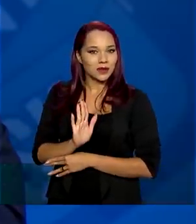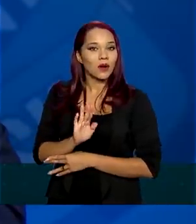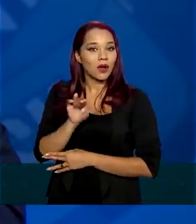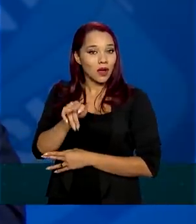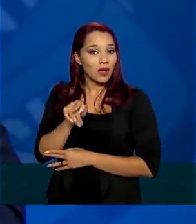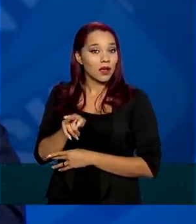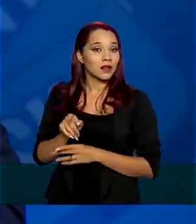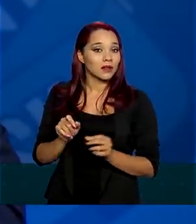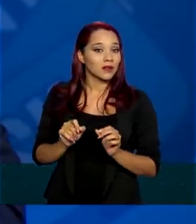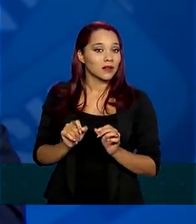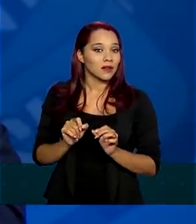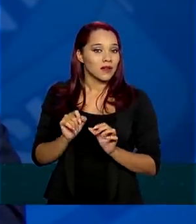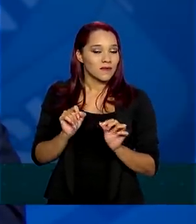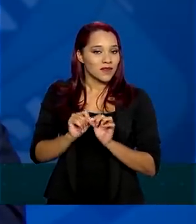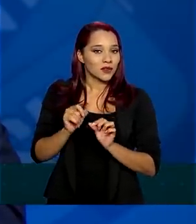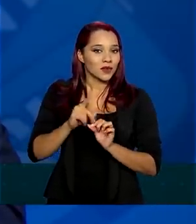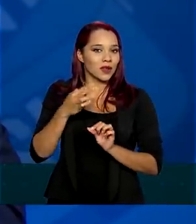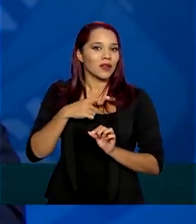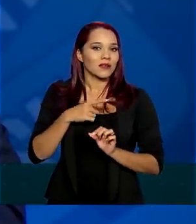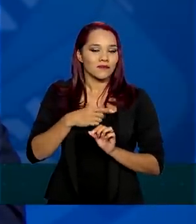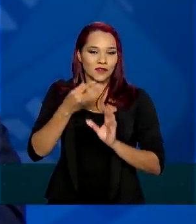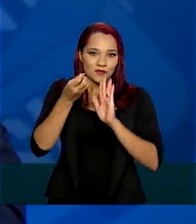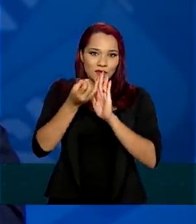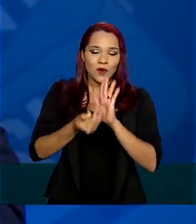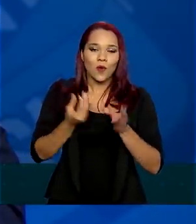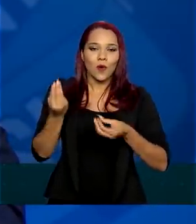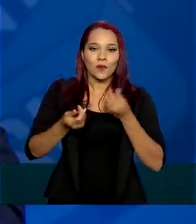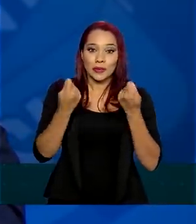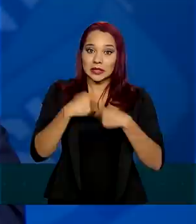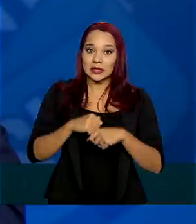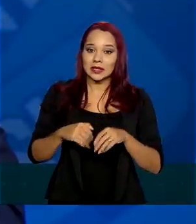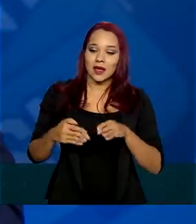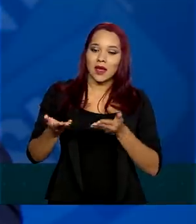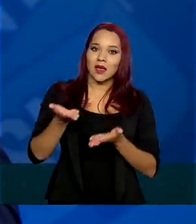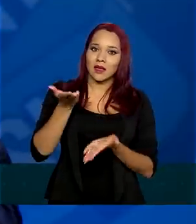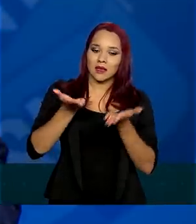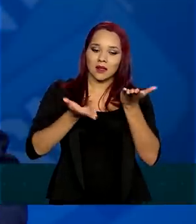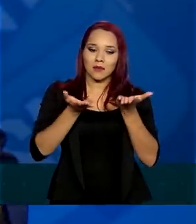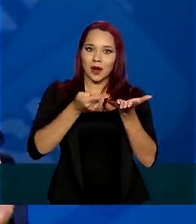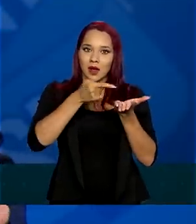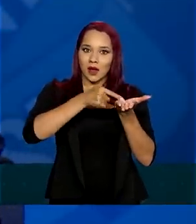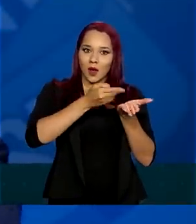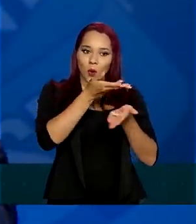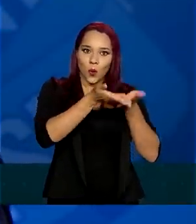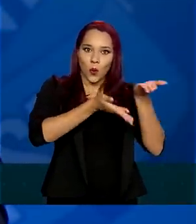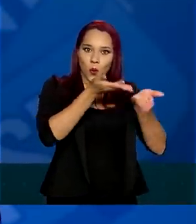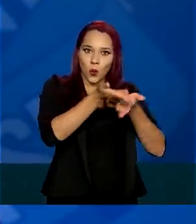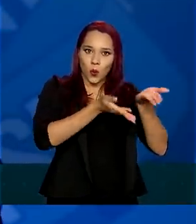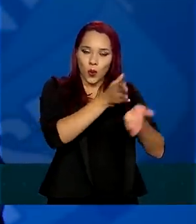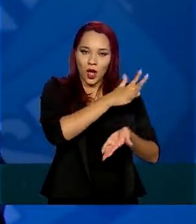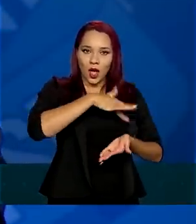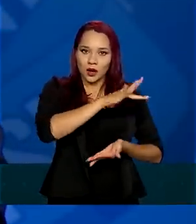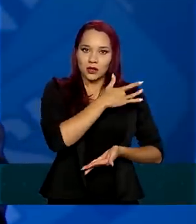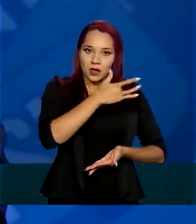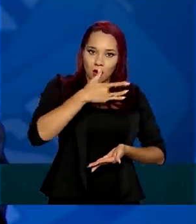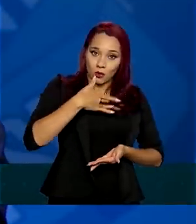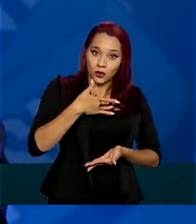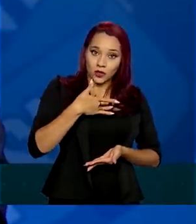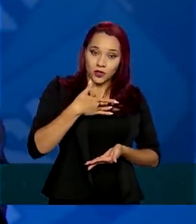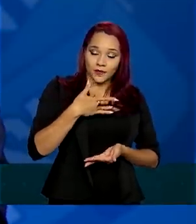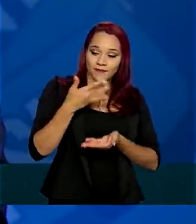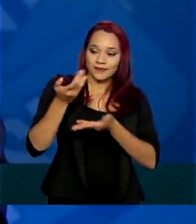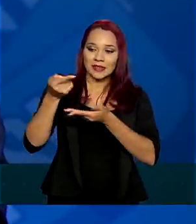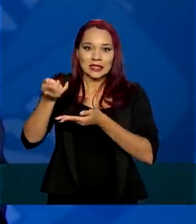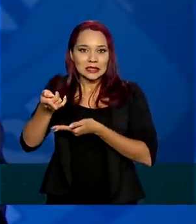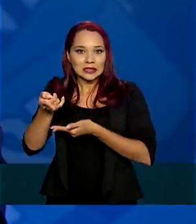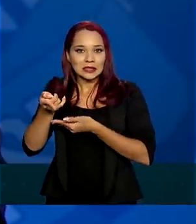posicionamento de equilibrar os cuidados e as prevenções na área da saúde com